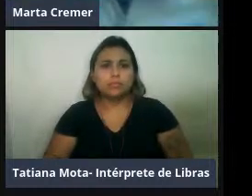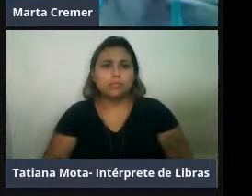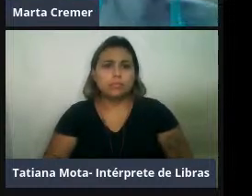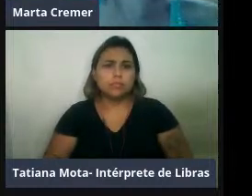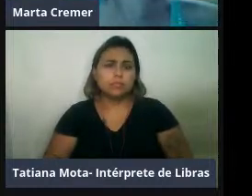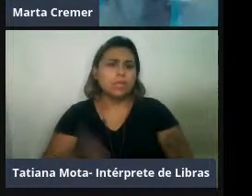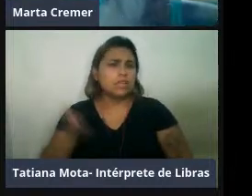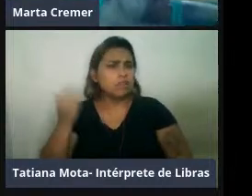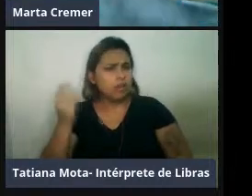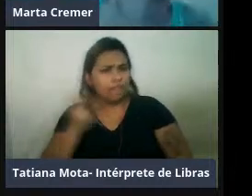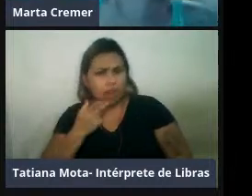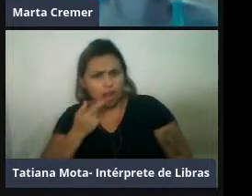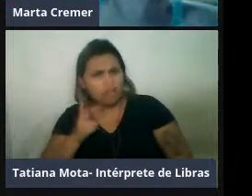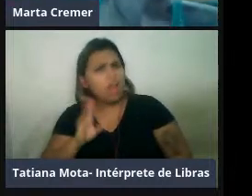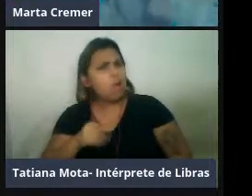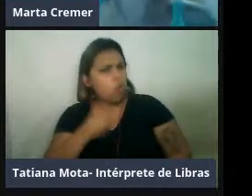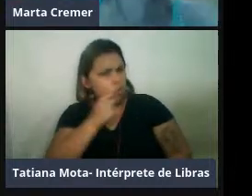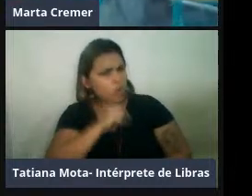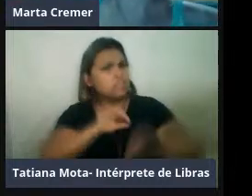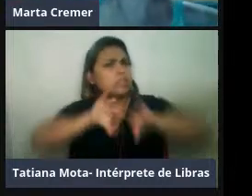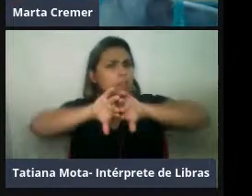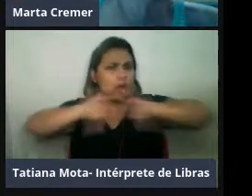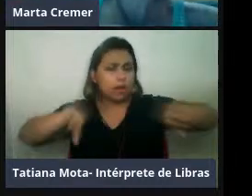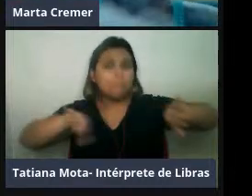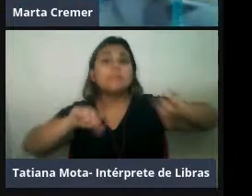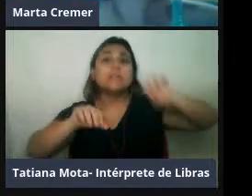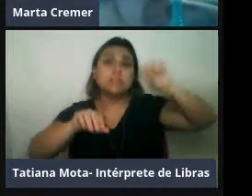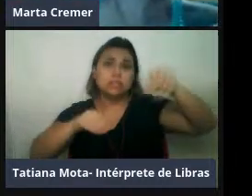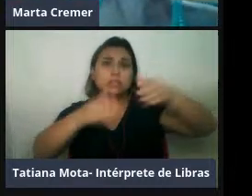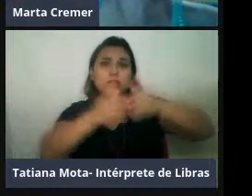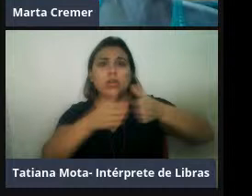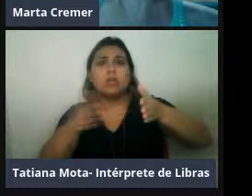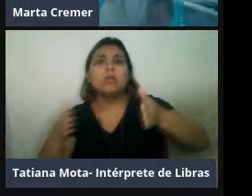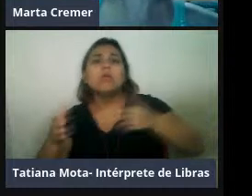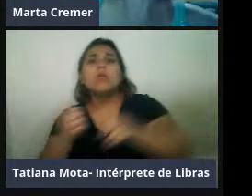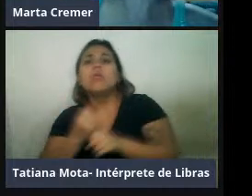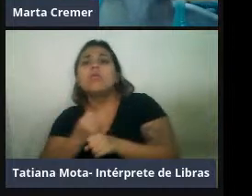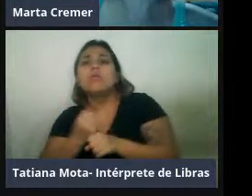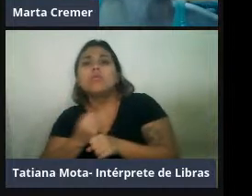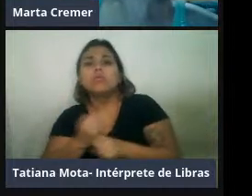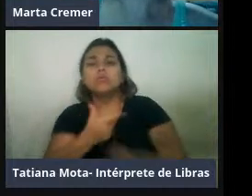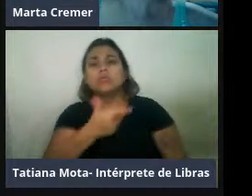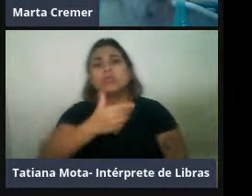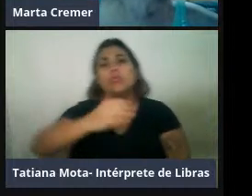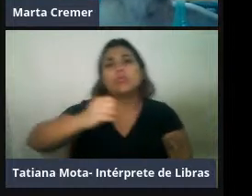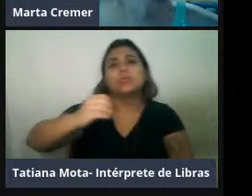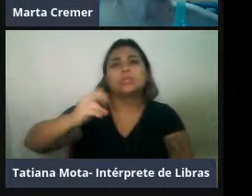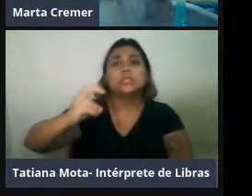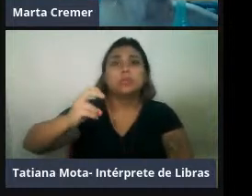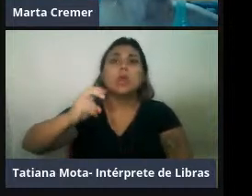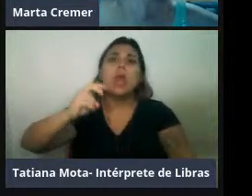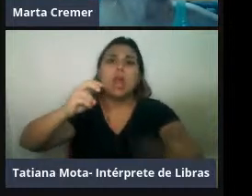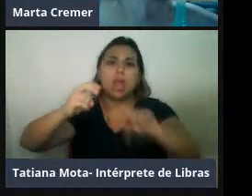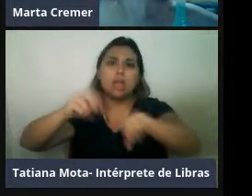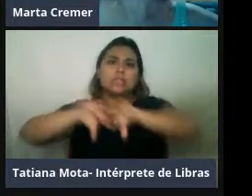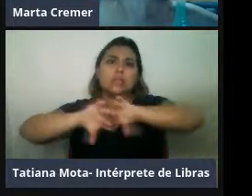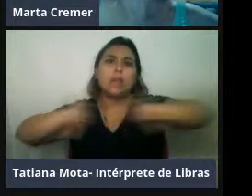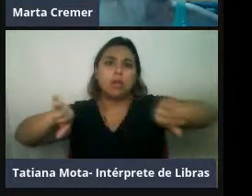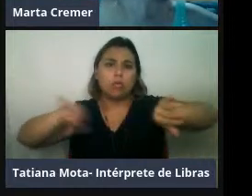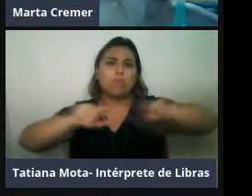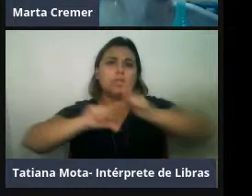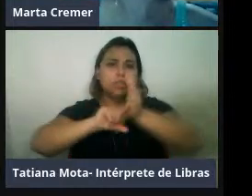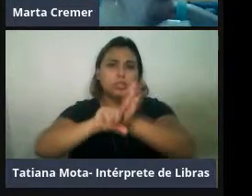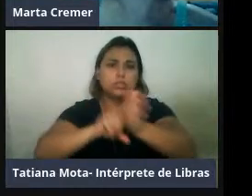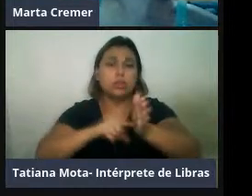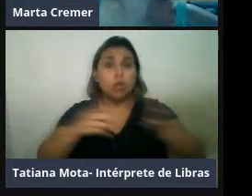separar, de fato, lá em 2005, alguém publicou um trabalho e, enfim, definitivamente separou, né, então temos muita clareza